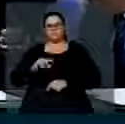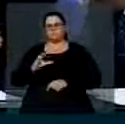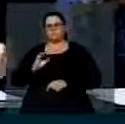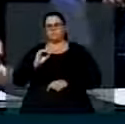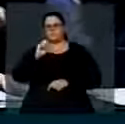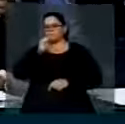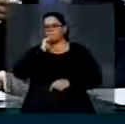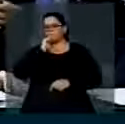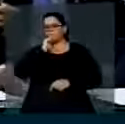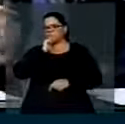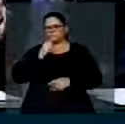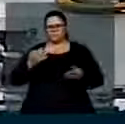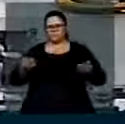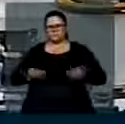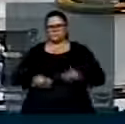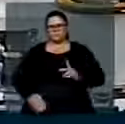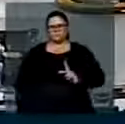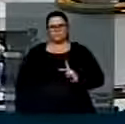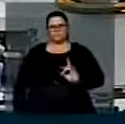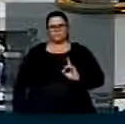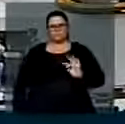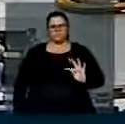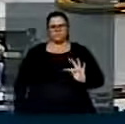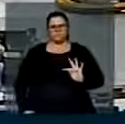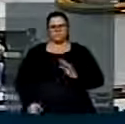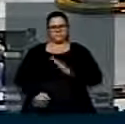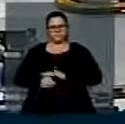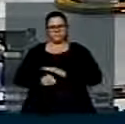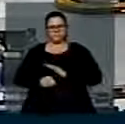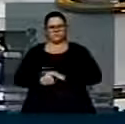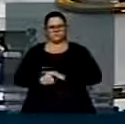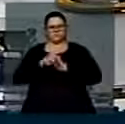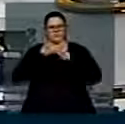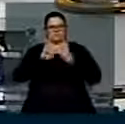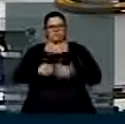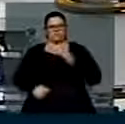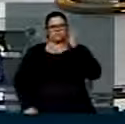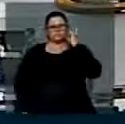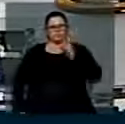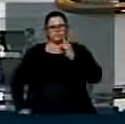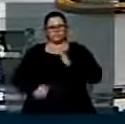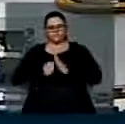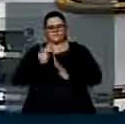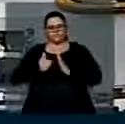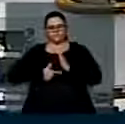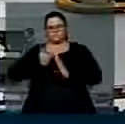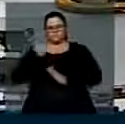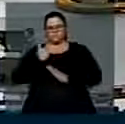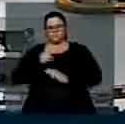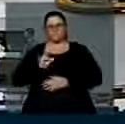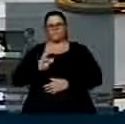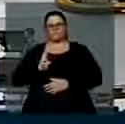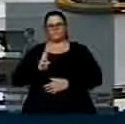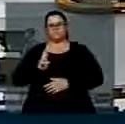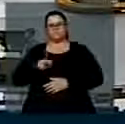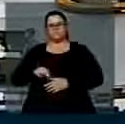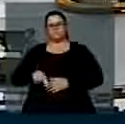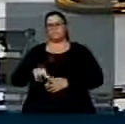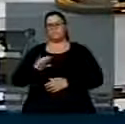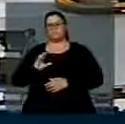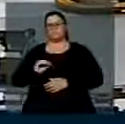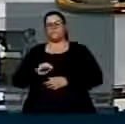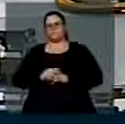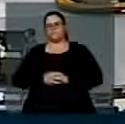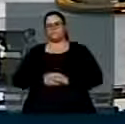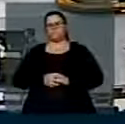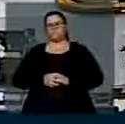o PSC do mesmo jeito, Presidente, o PSC do mesmo jeito, Sr. Presidente, também convoca todos os membros do PSC